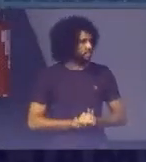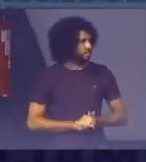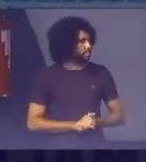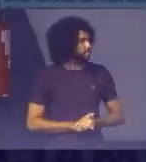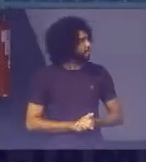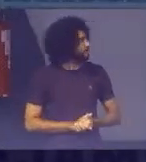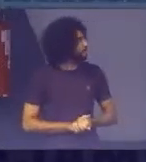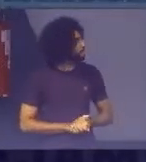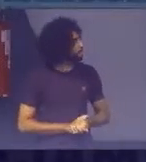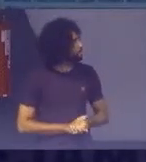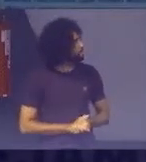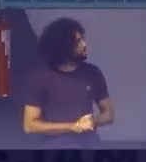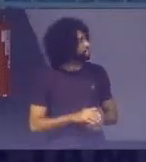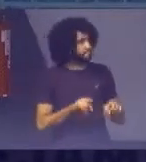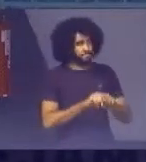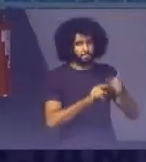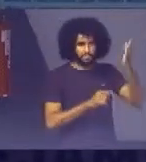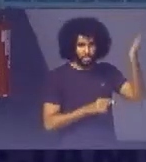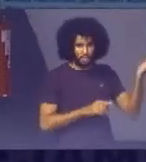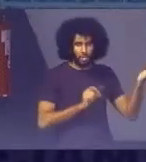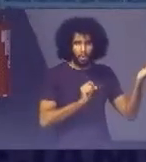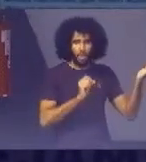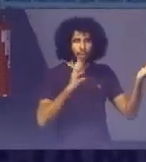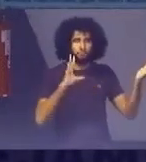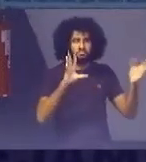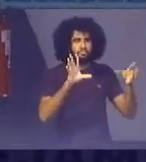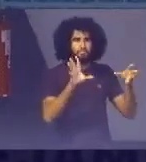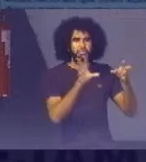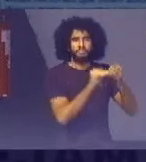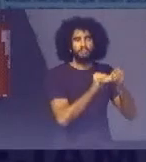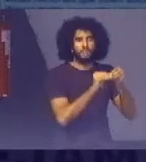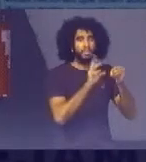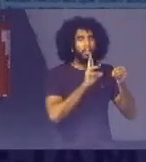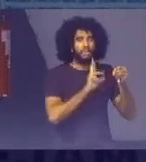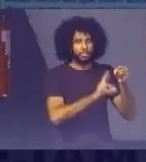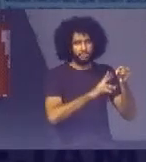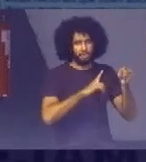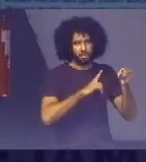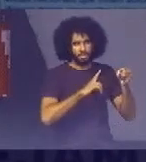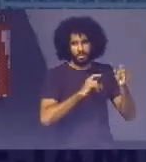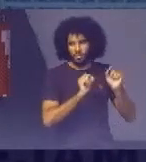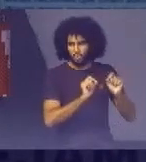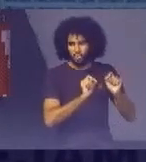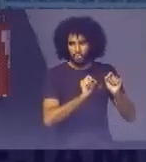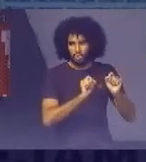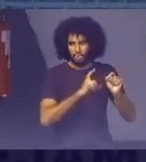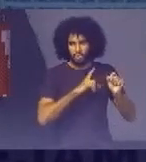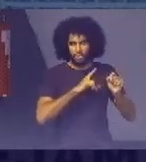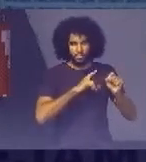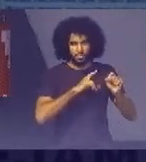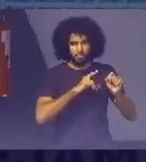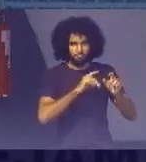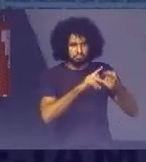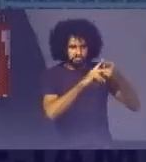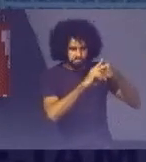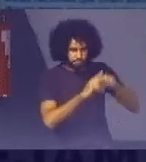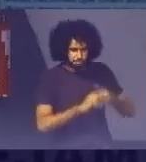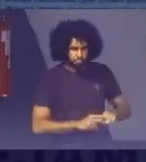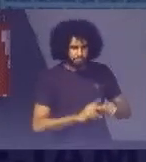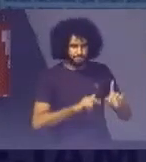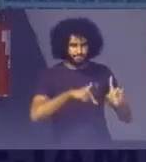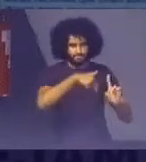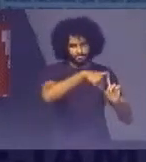E aqui Uma síntese Dos resultados No quesito Da adequação Das metas Então o que aconteceu